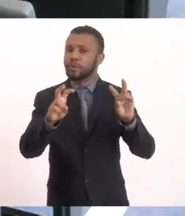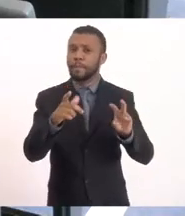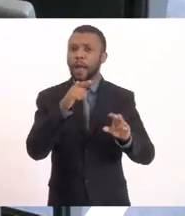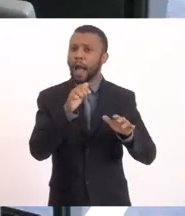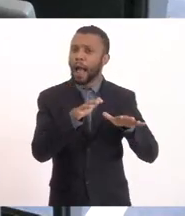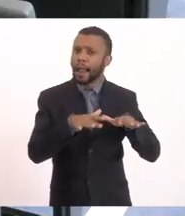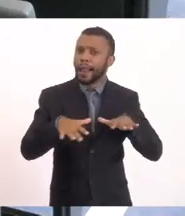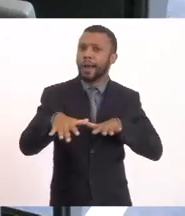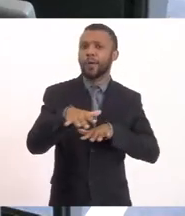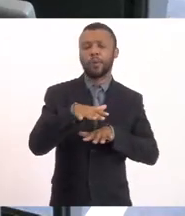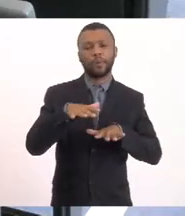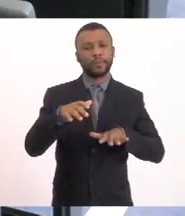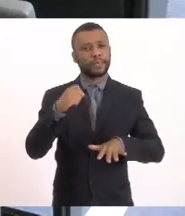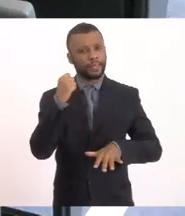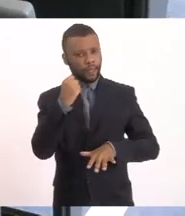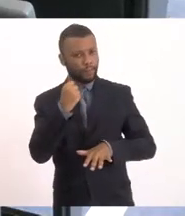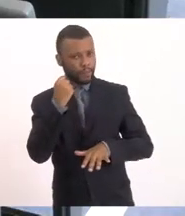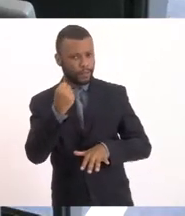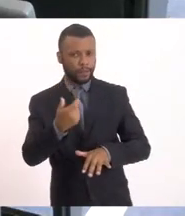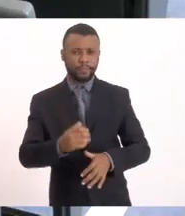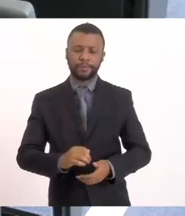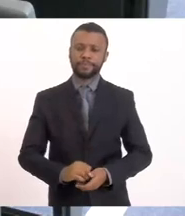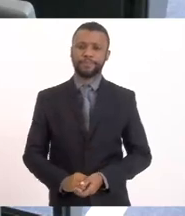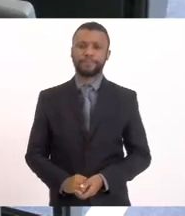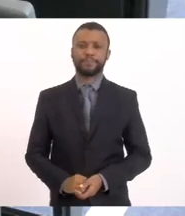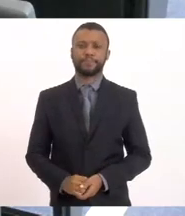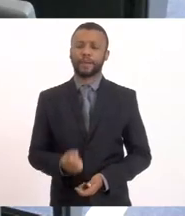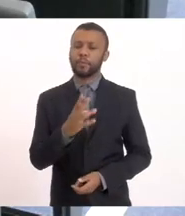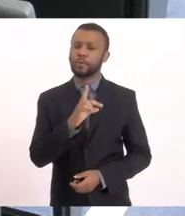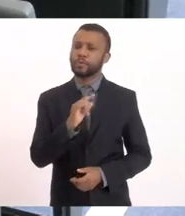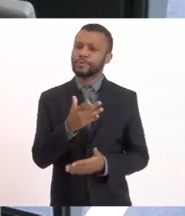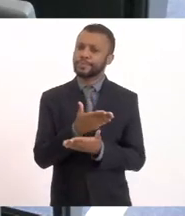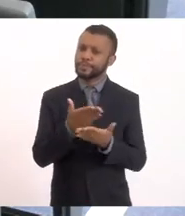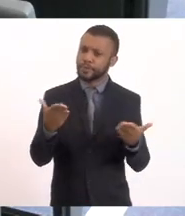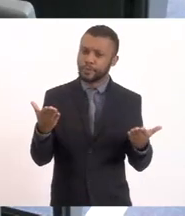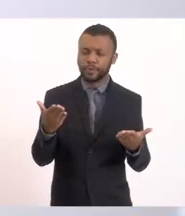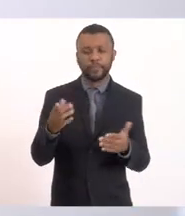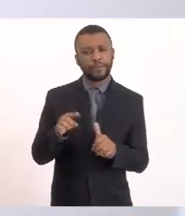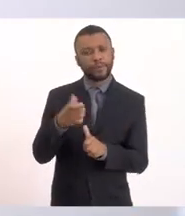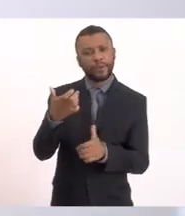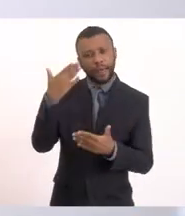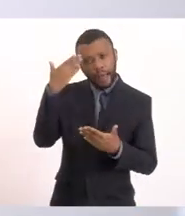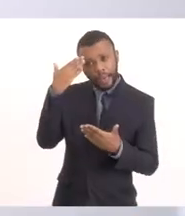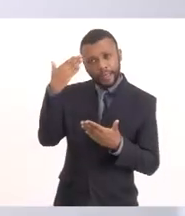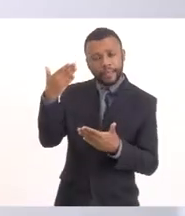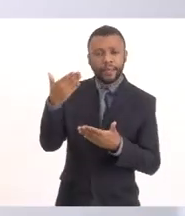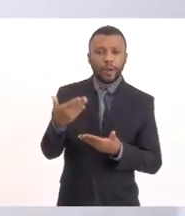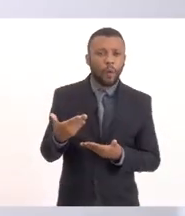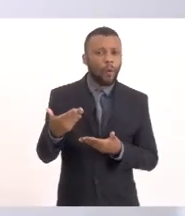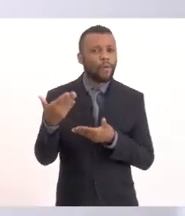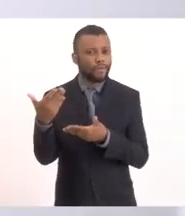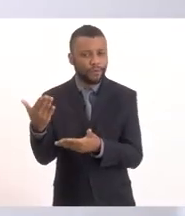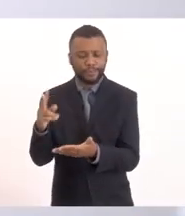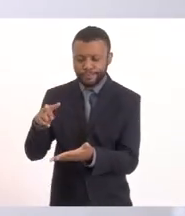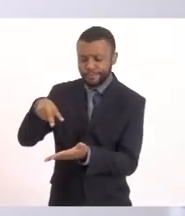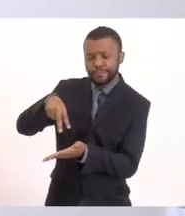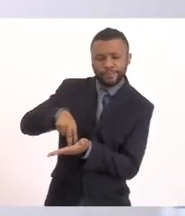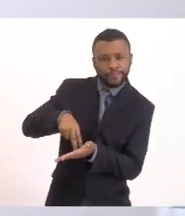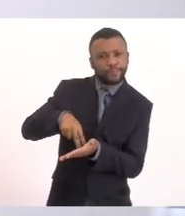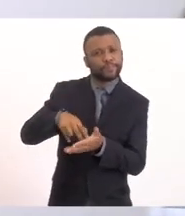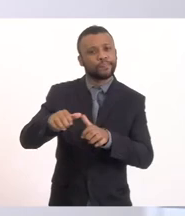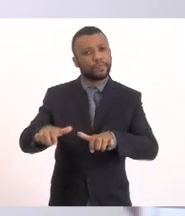Bom dia a todos. Gostaria primeiro, deputado Gustavo Schmidt, de agradecer o convite para participar dessa